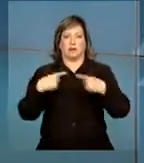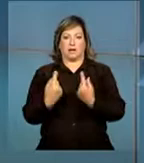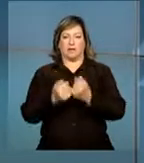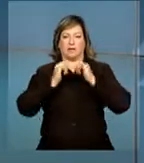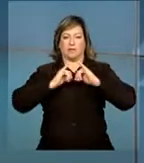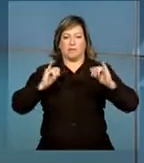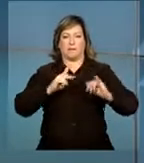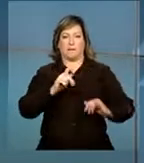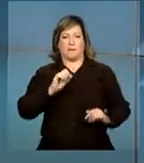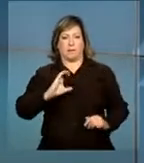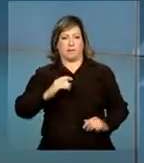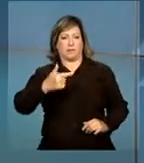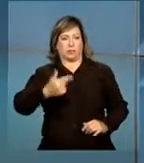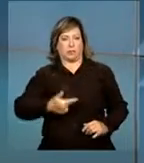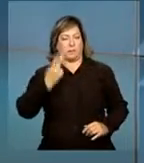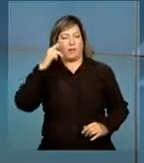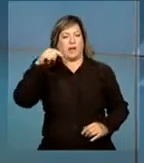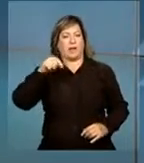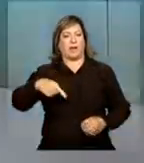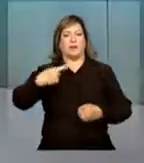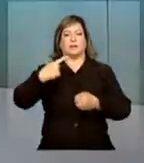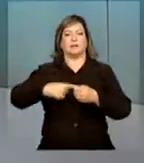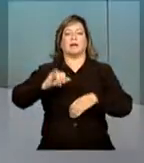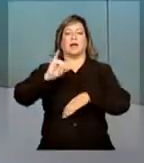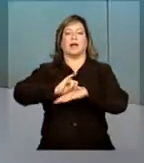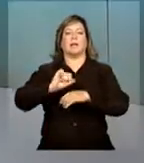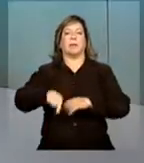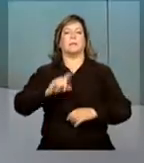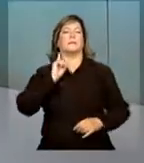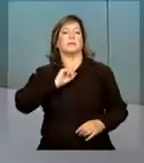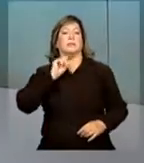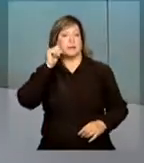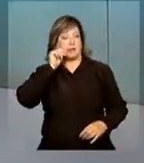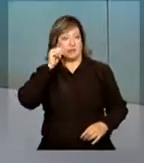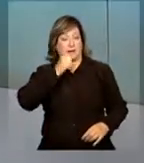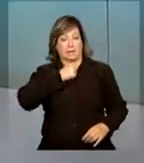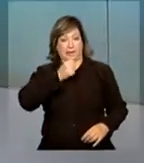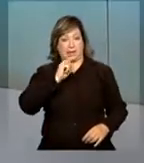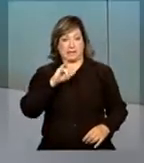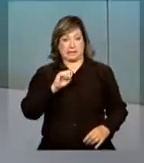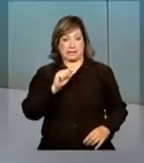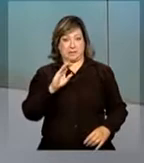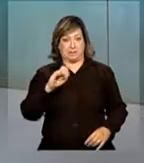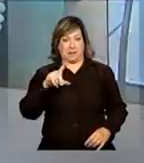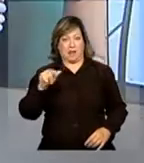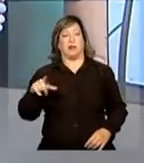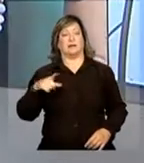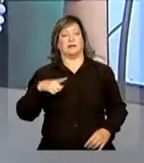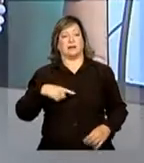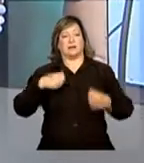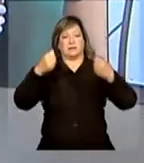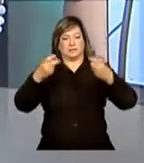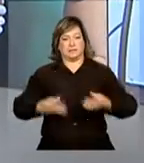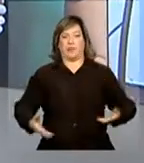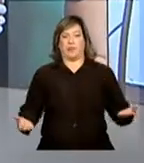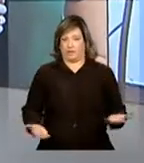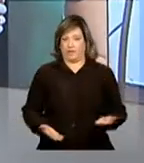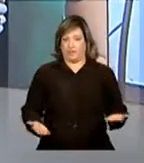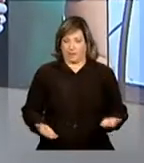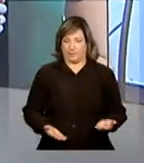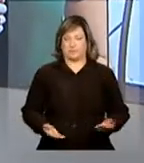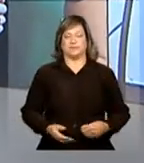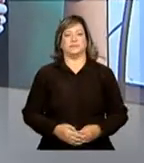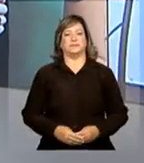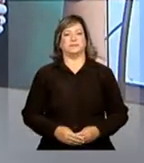mobilidade urbana para a capital mineira. A repórter Isabela Azevedo está lá para acompanhar a solenidade e tem outras informações.